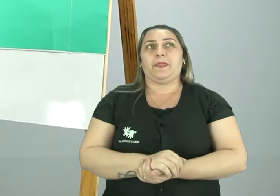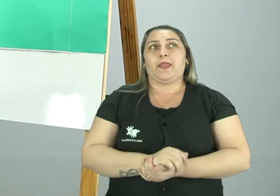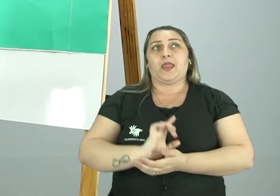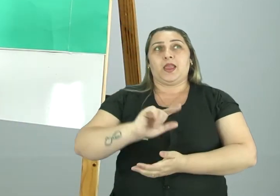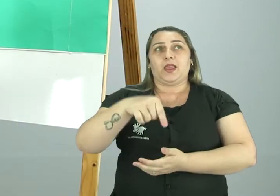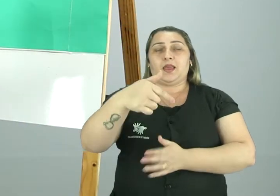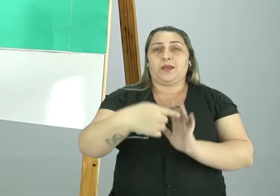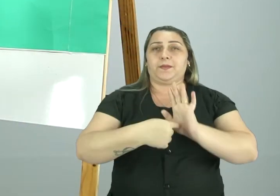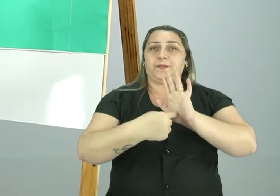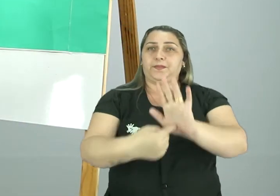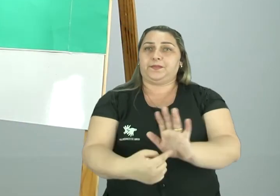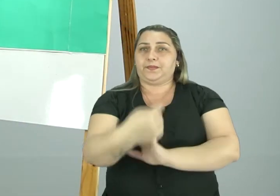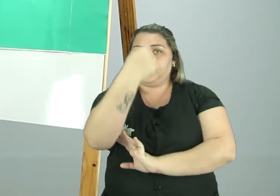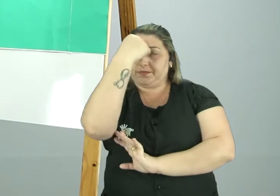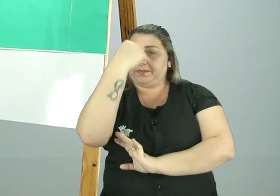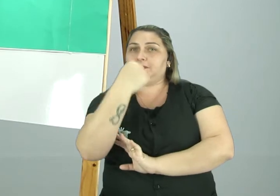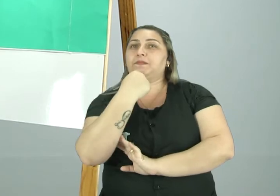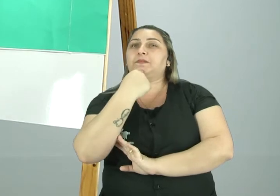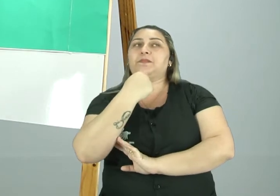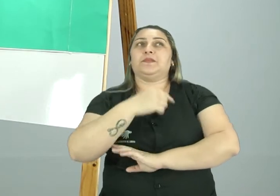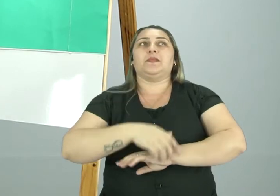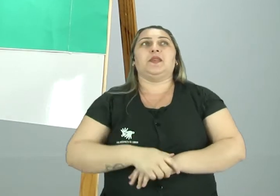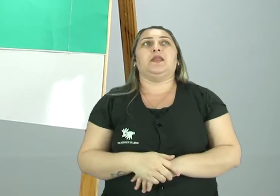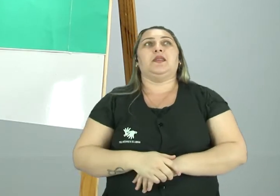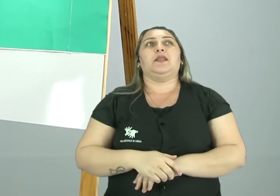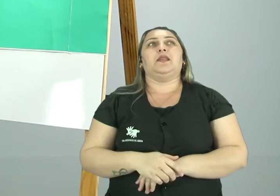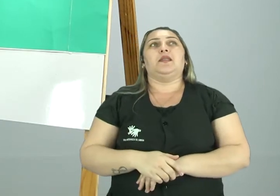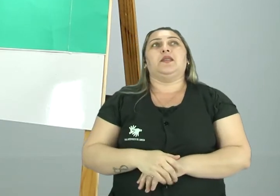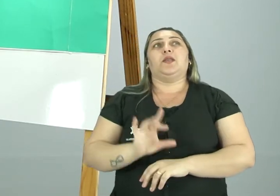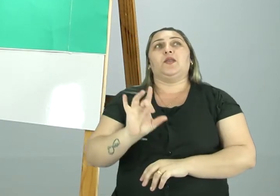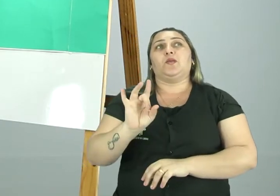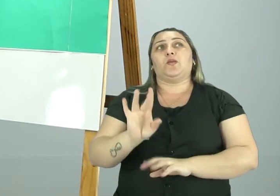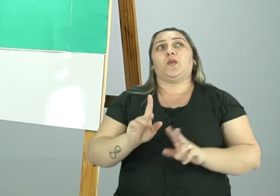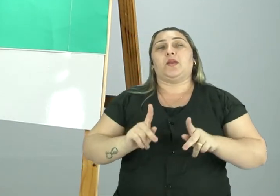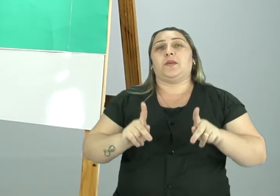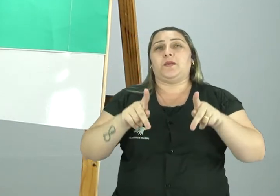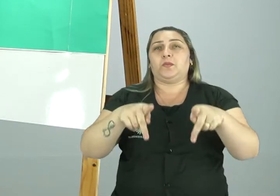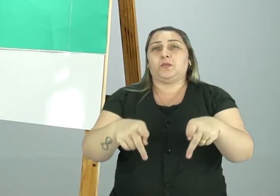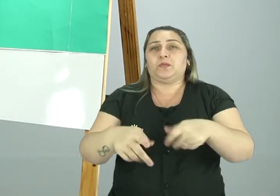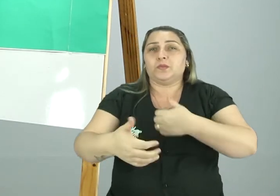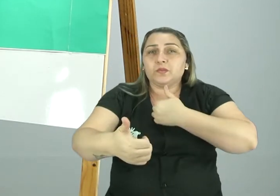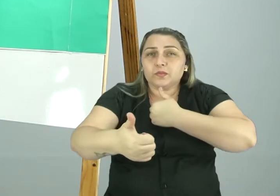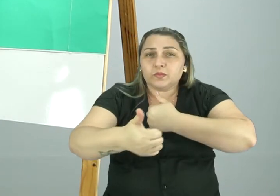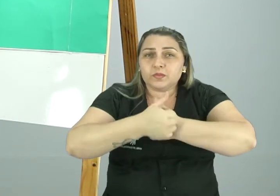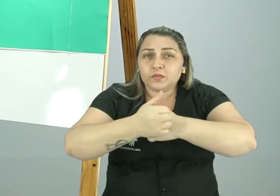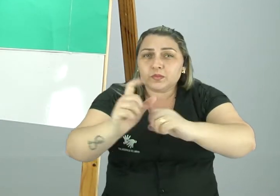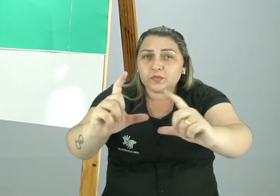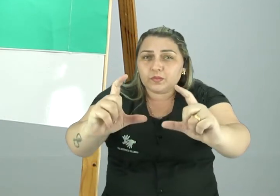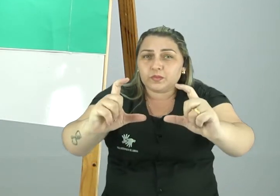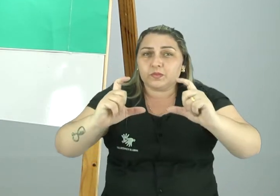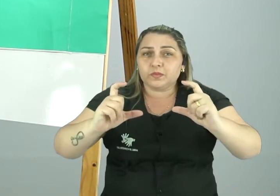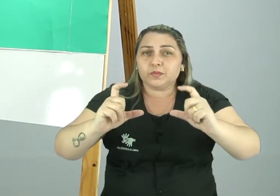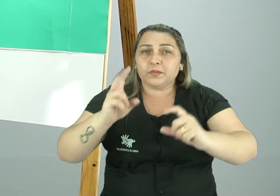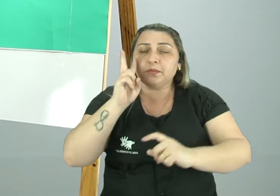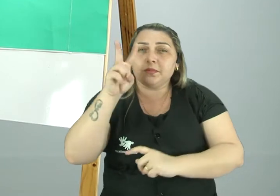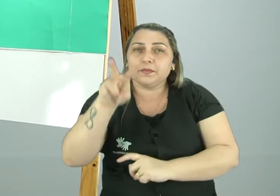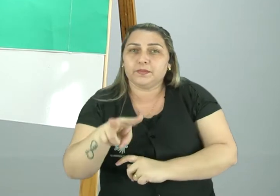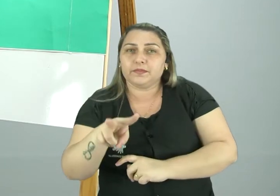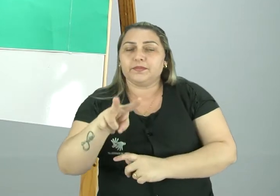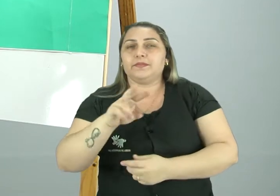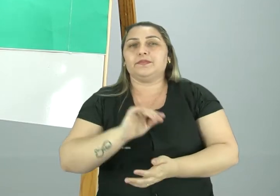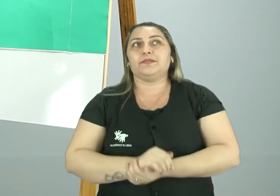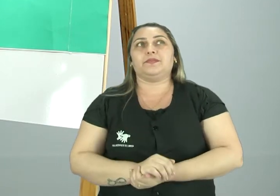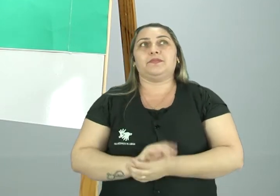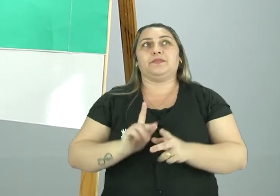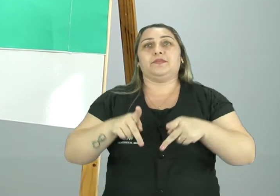imagem. Aqui. Só da ponte. Chega bem pertinho para vocês verem. Esta